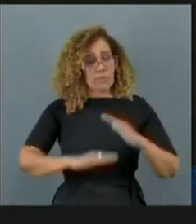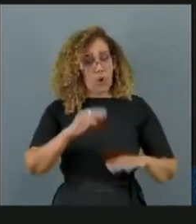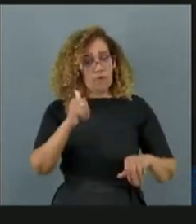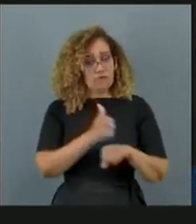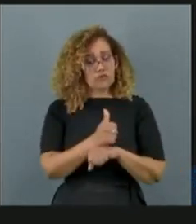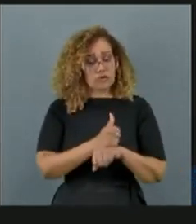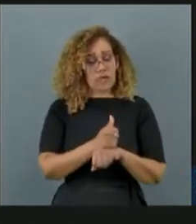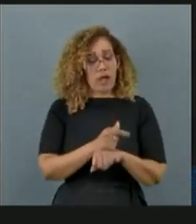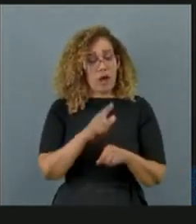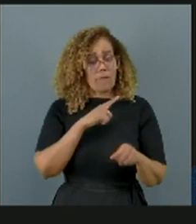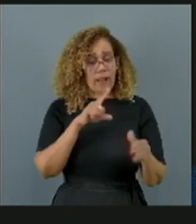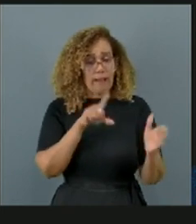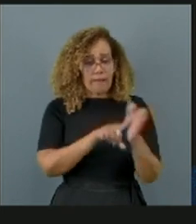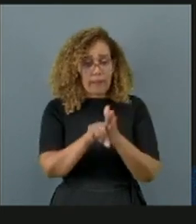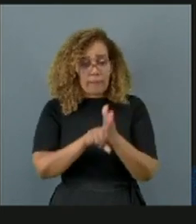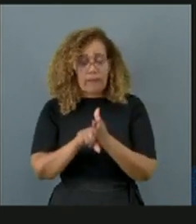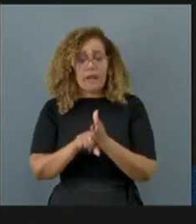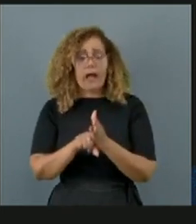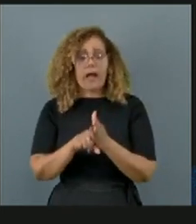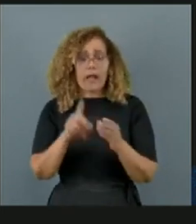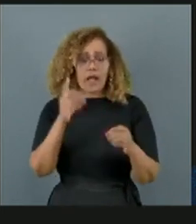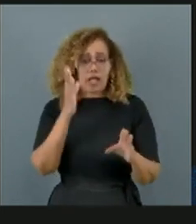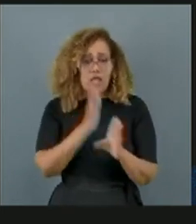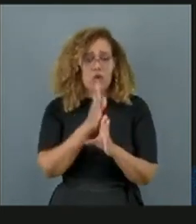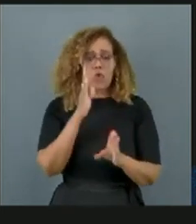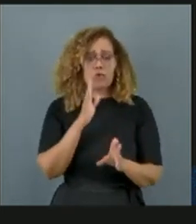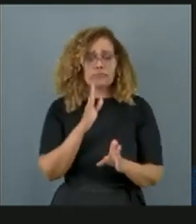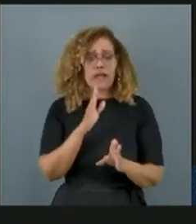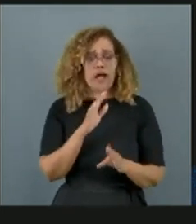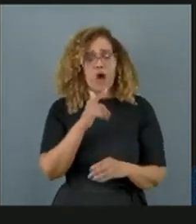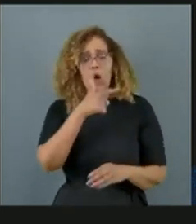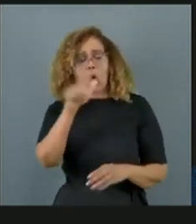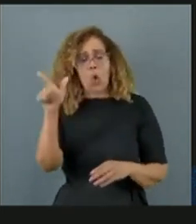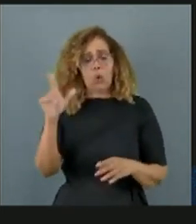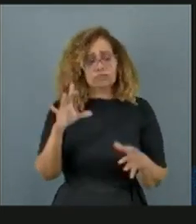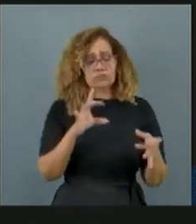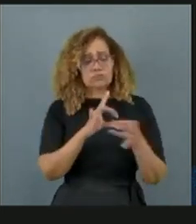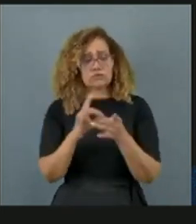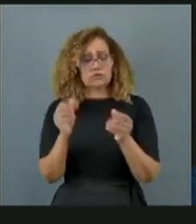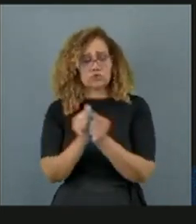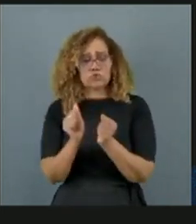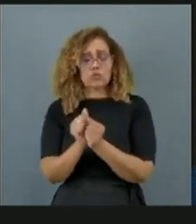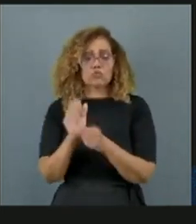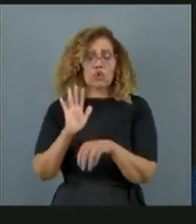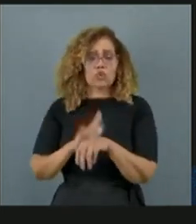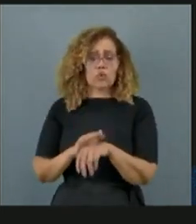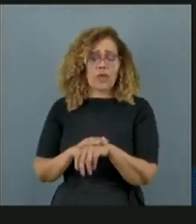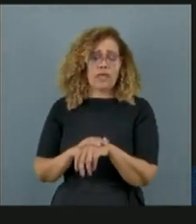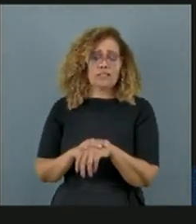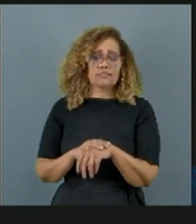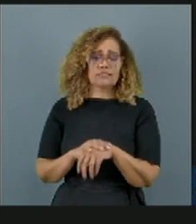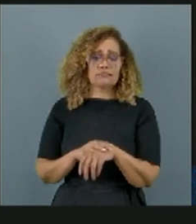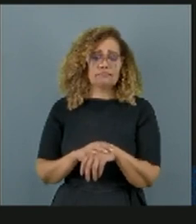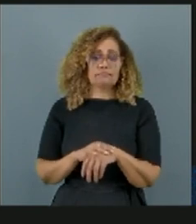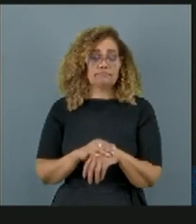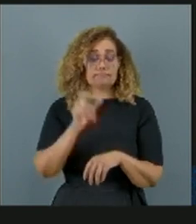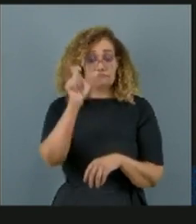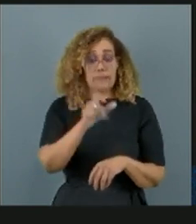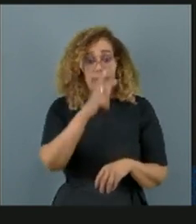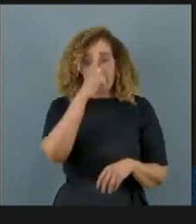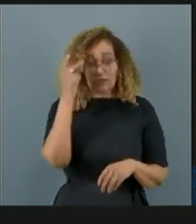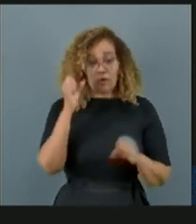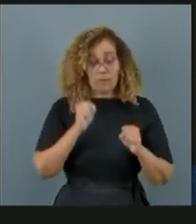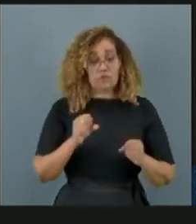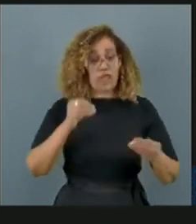o diagnóstico e o diagnóstico diferencial com outras doenças médicas. Então, a pessoa pode ter um quadro